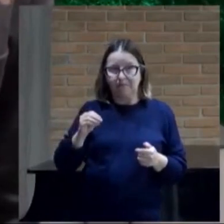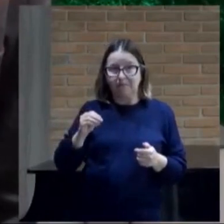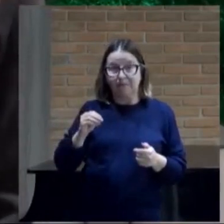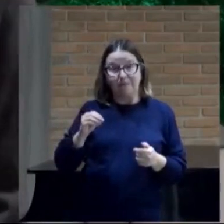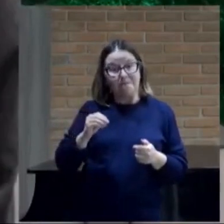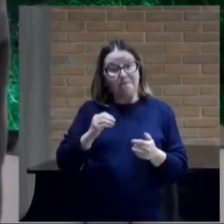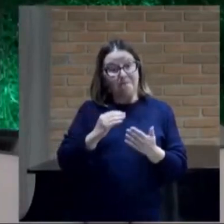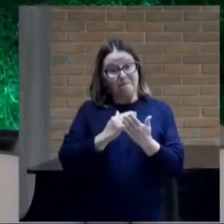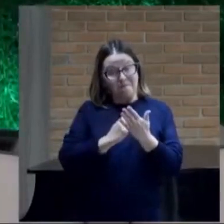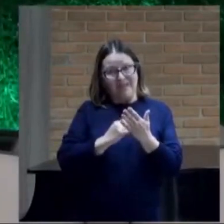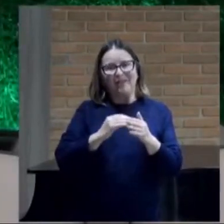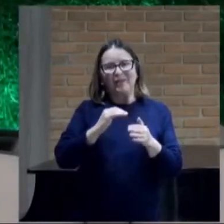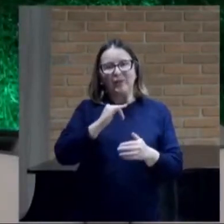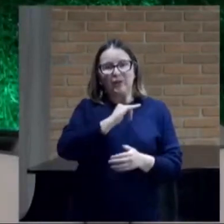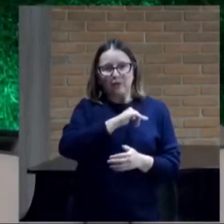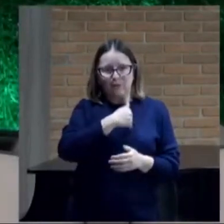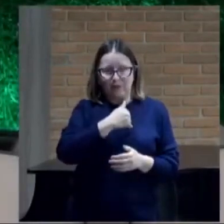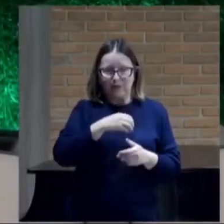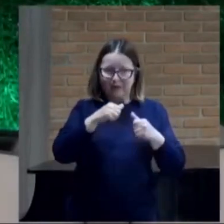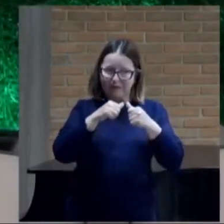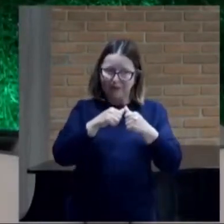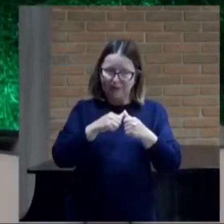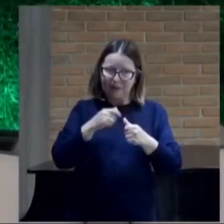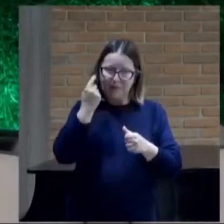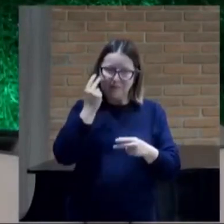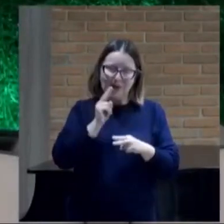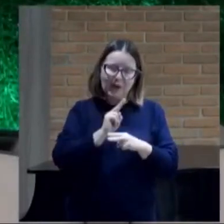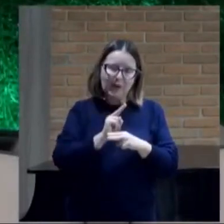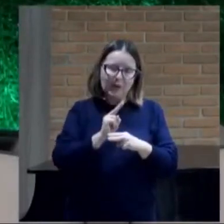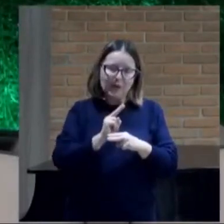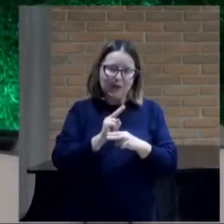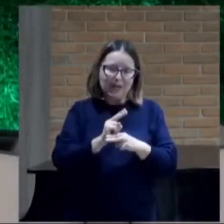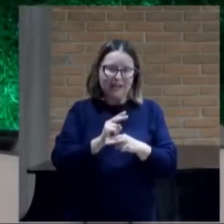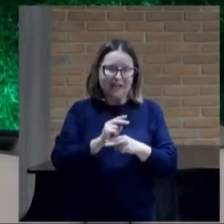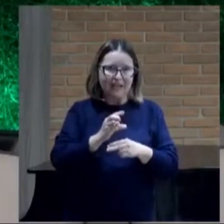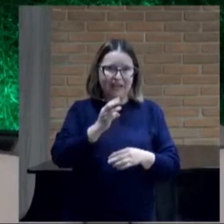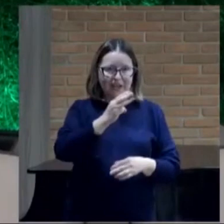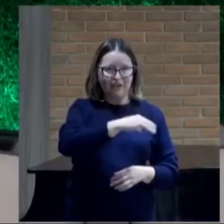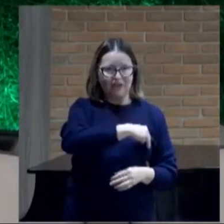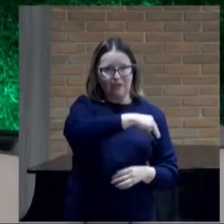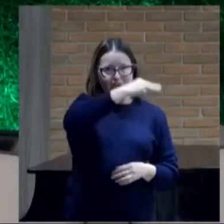João Que permaneceu Para cuidar da Maria Ali na beira da cruz